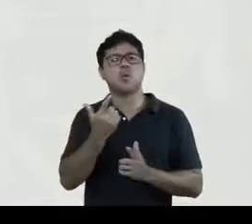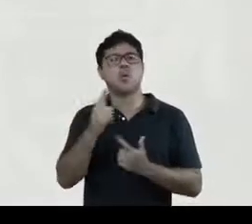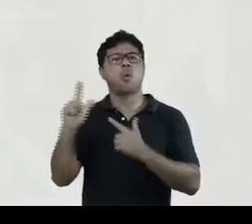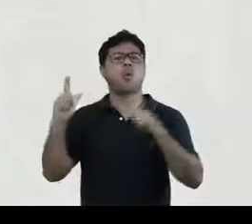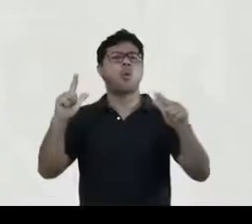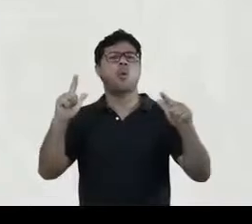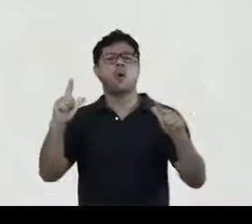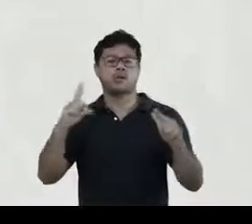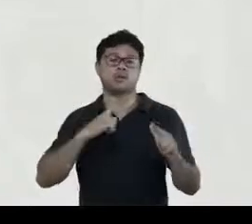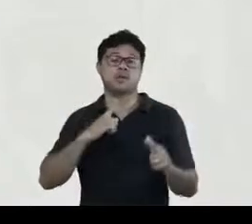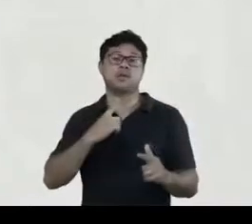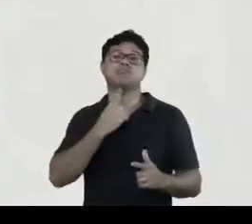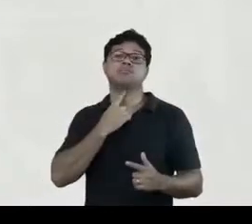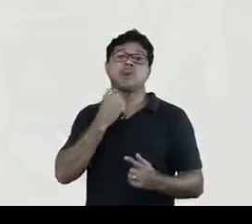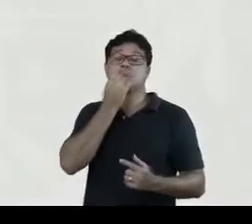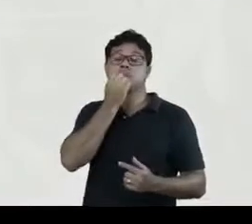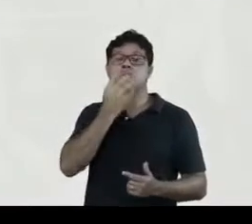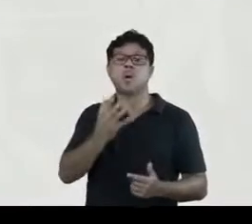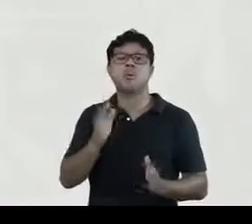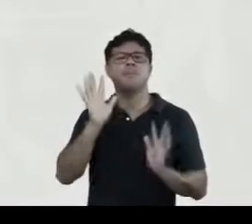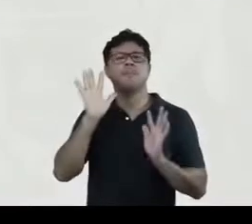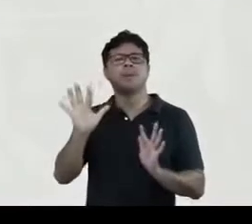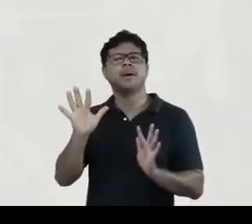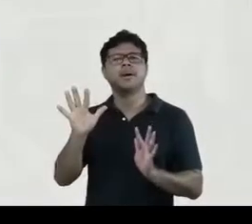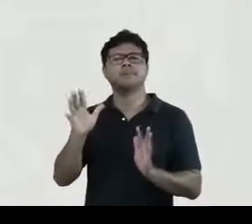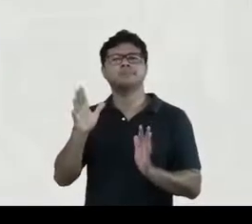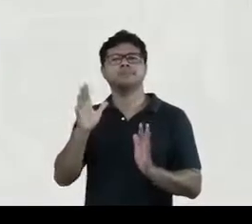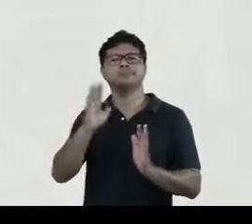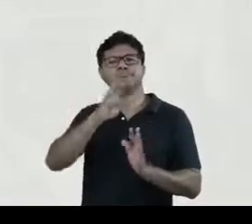e muito malvada malvada.